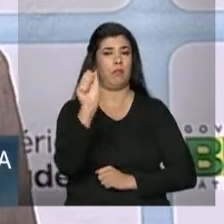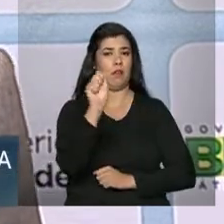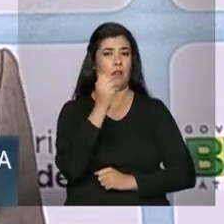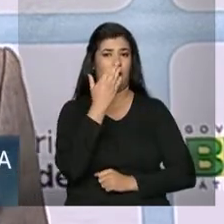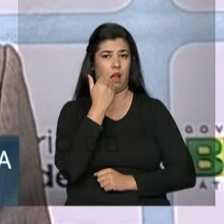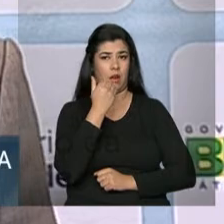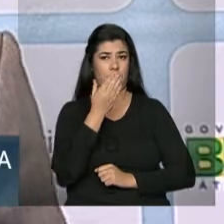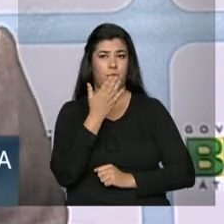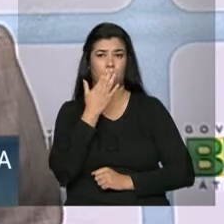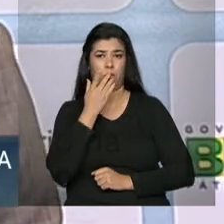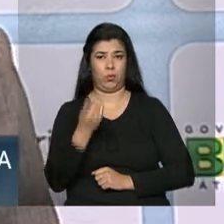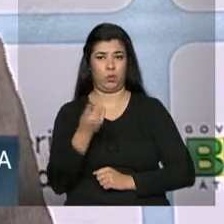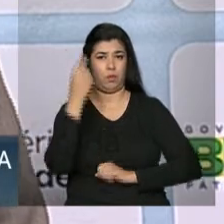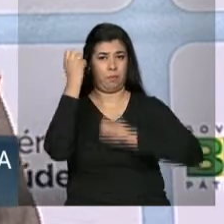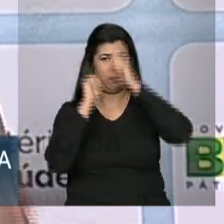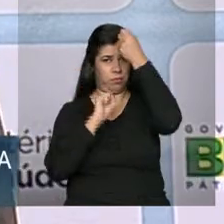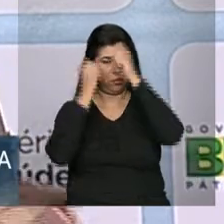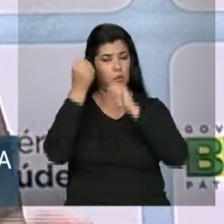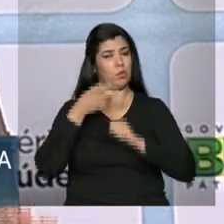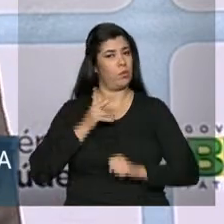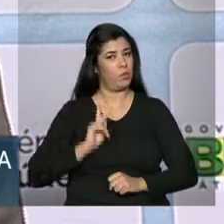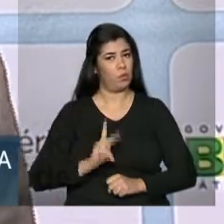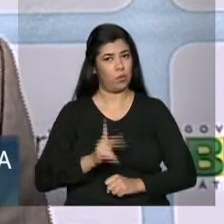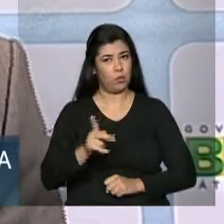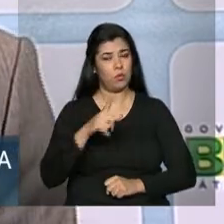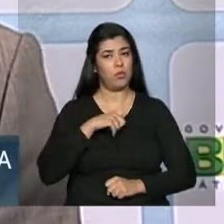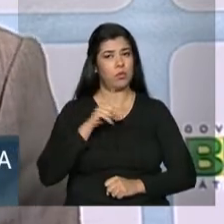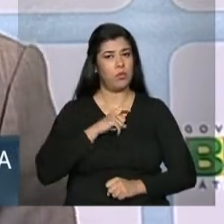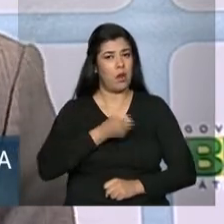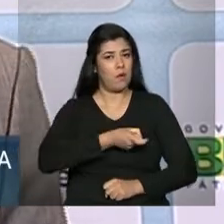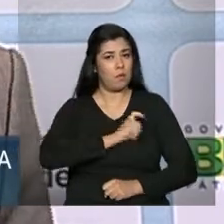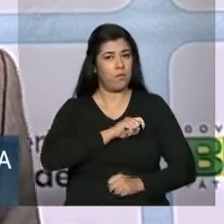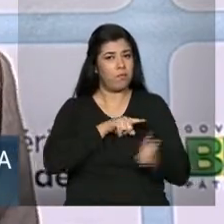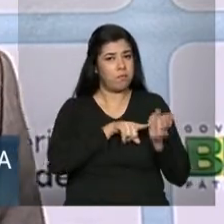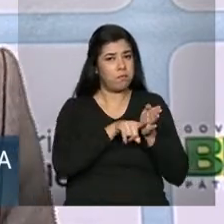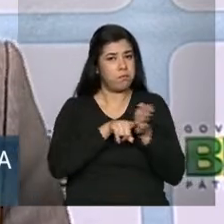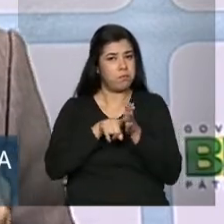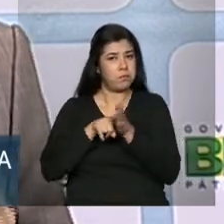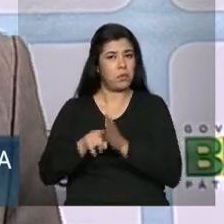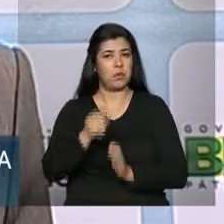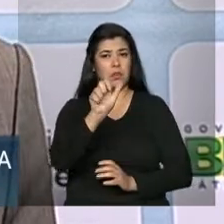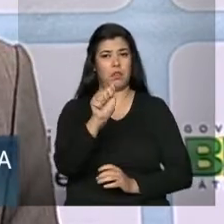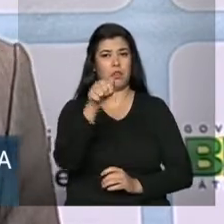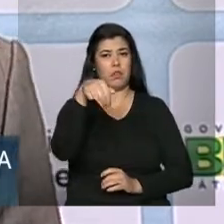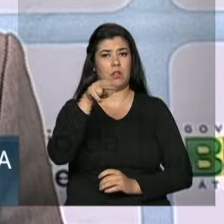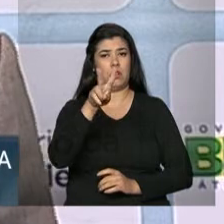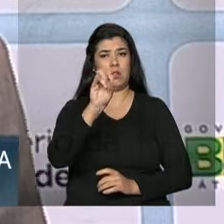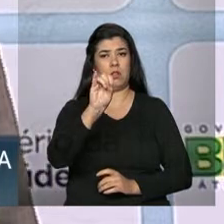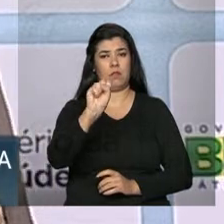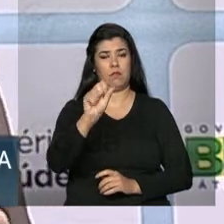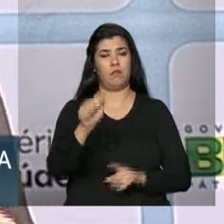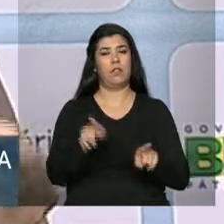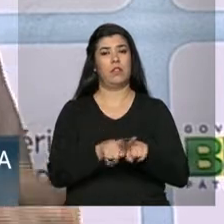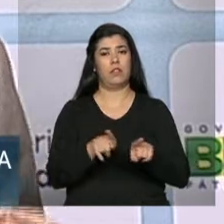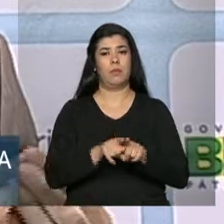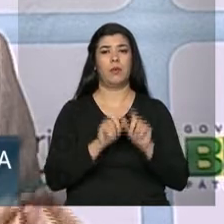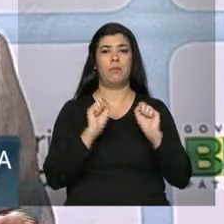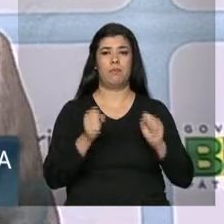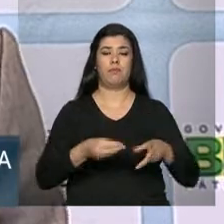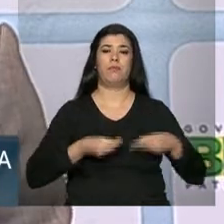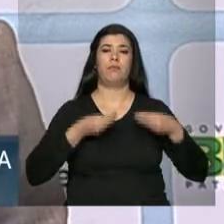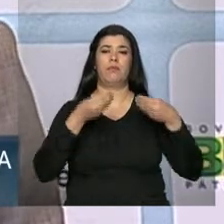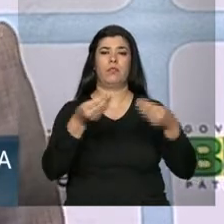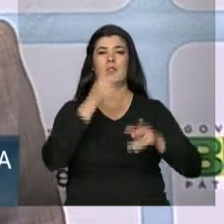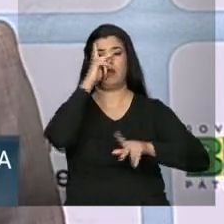industrializados, que, inclusive, continuarão sendo fiscalizados pela Vigilância Sanitária, pela Anvisa, para que, de fato, entreguem à